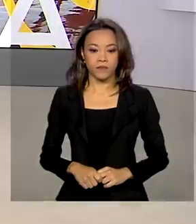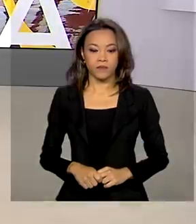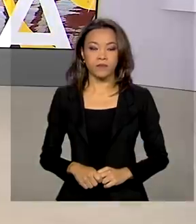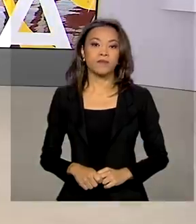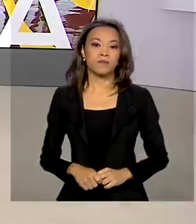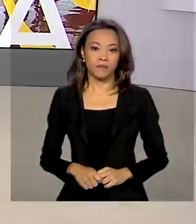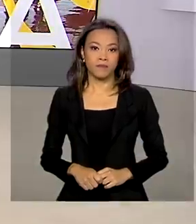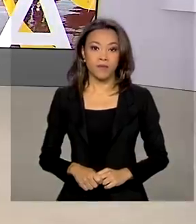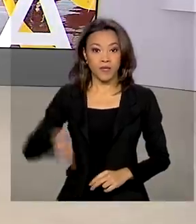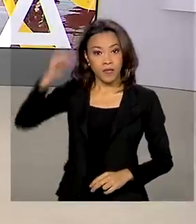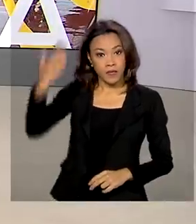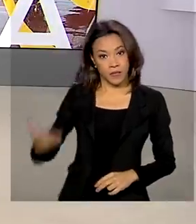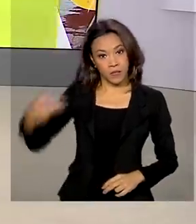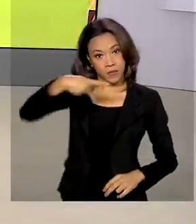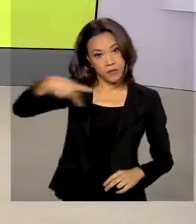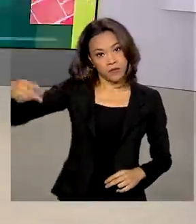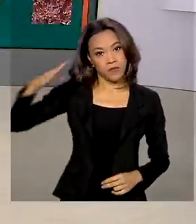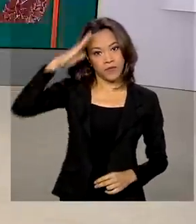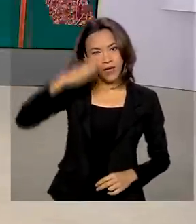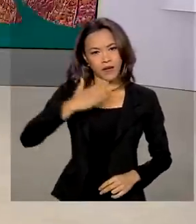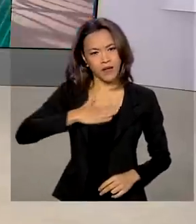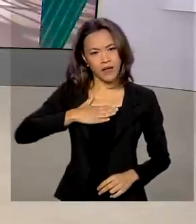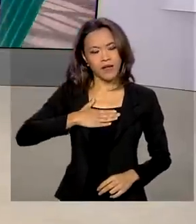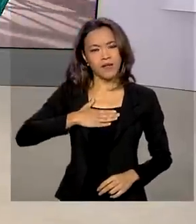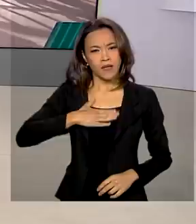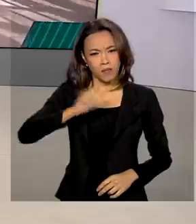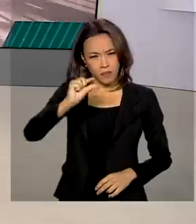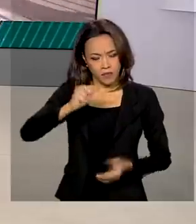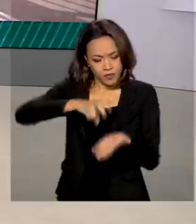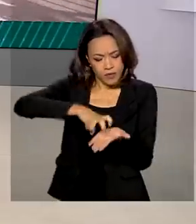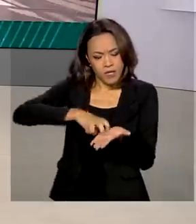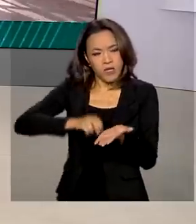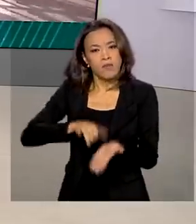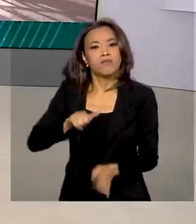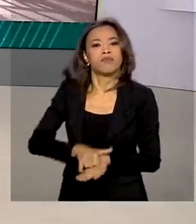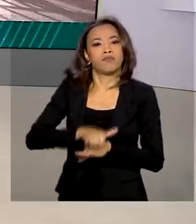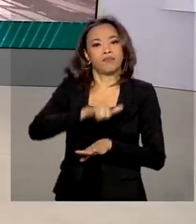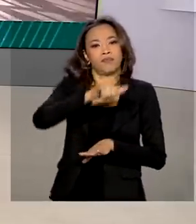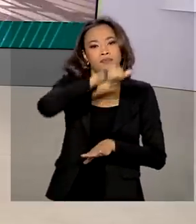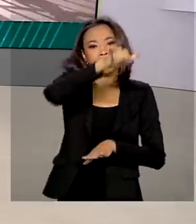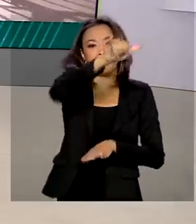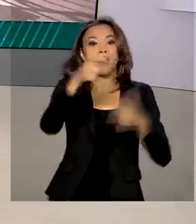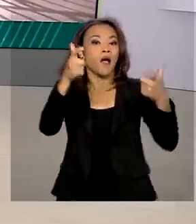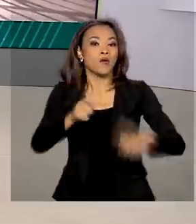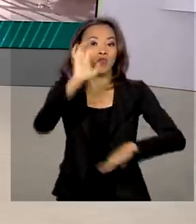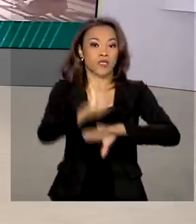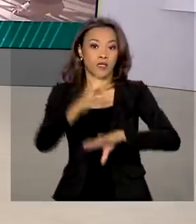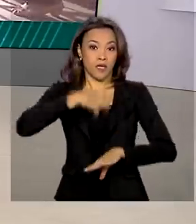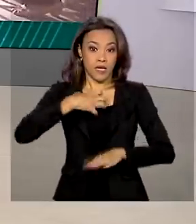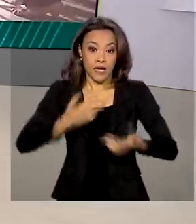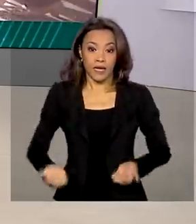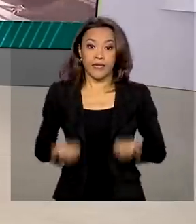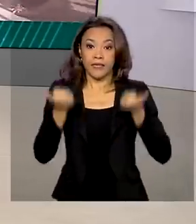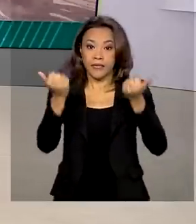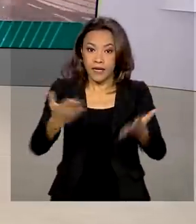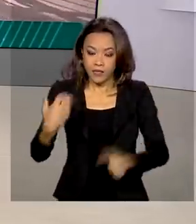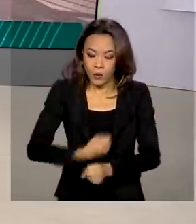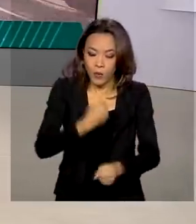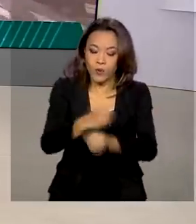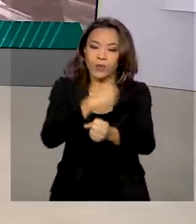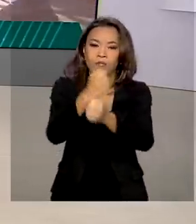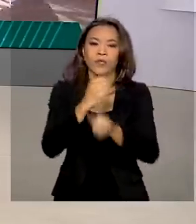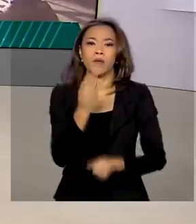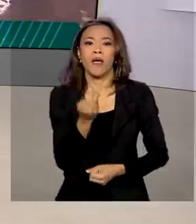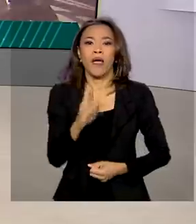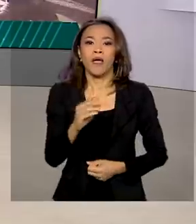E o presidente Jair Bolsonaro embarca agora de manhã para a Bahia, onde participa de um evento de entrega das obras da BR-135 no